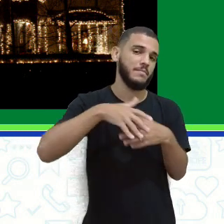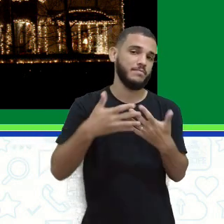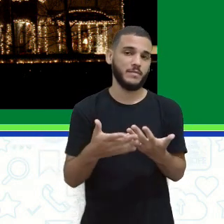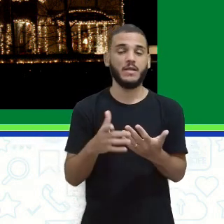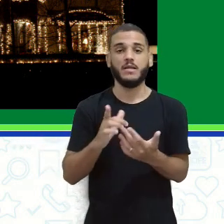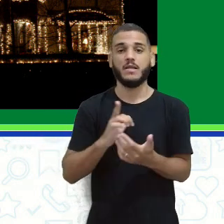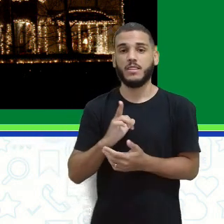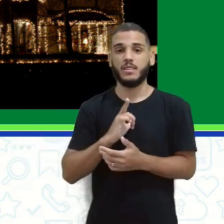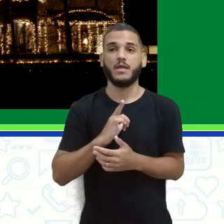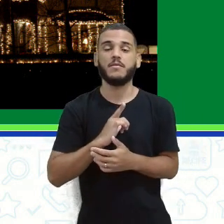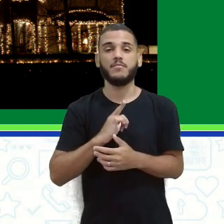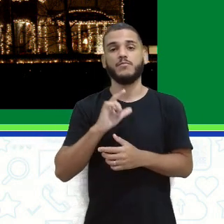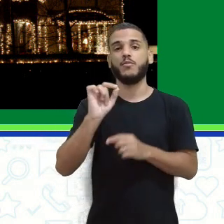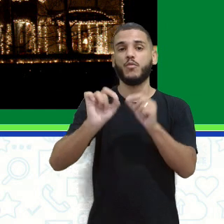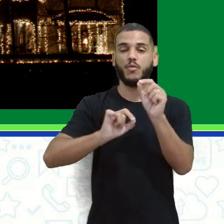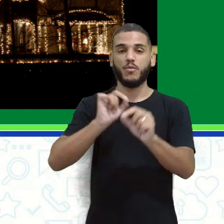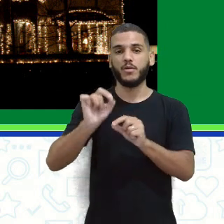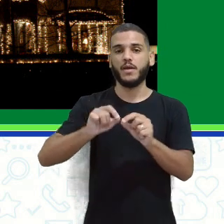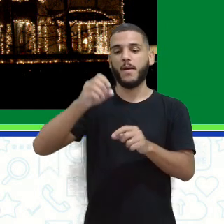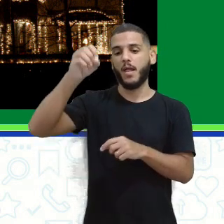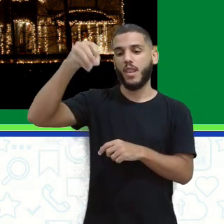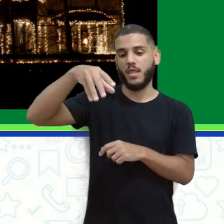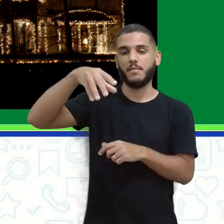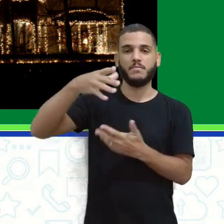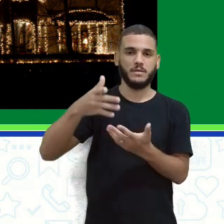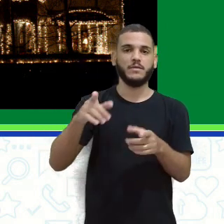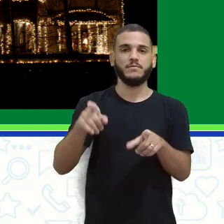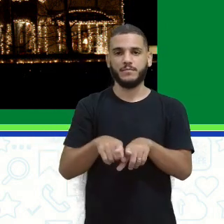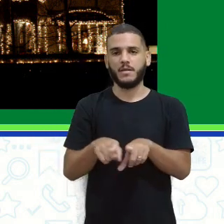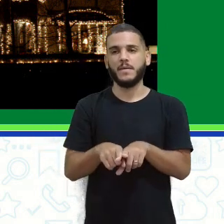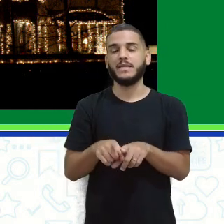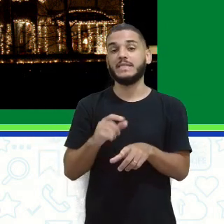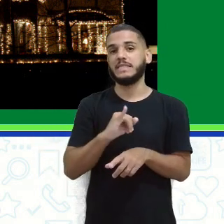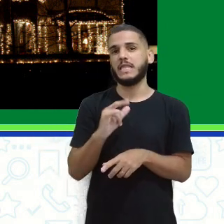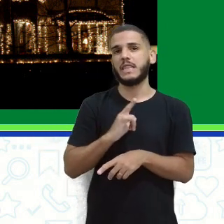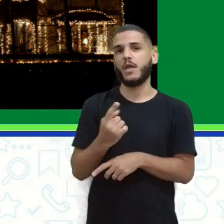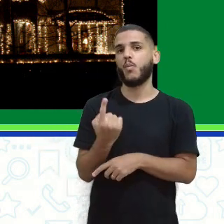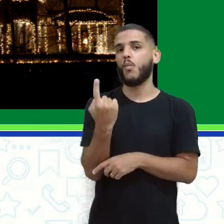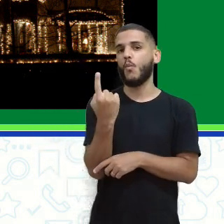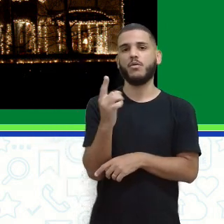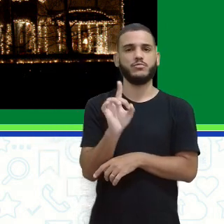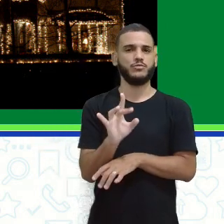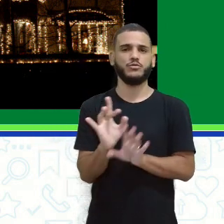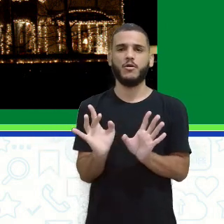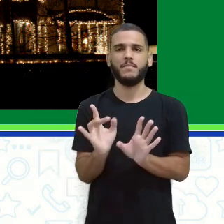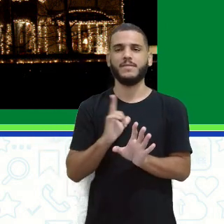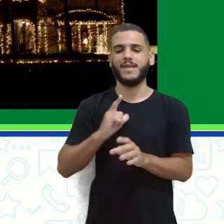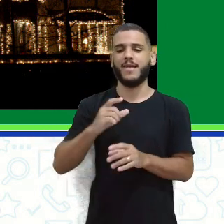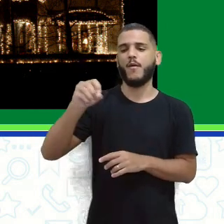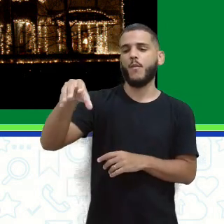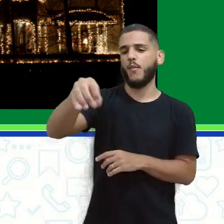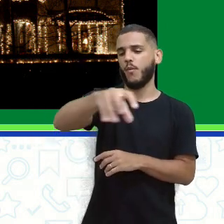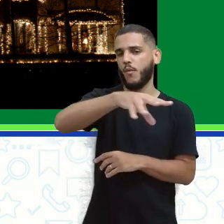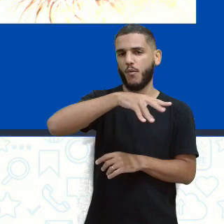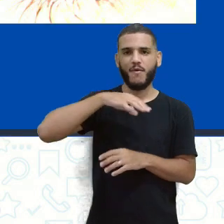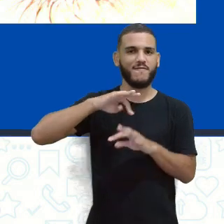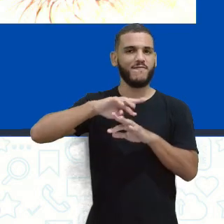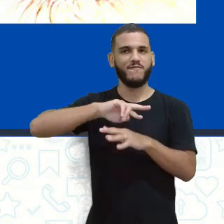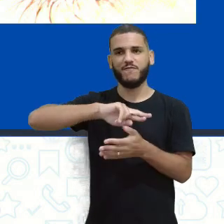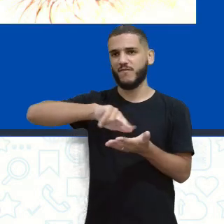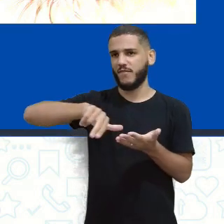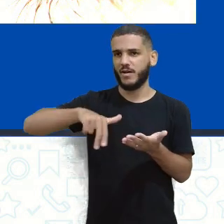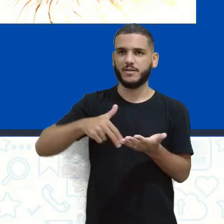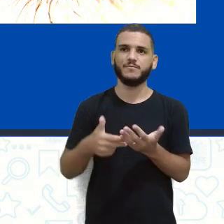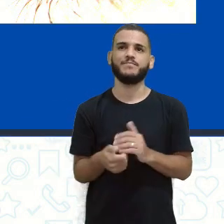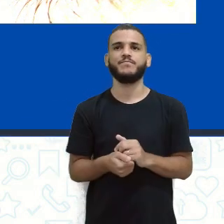lâmpadas que não nos deixam mentir, né? Se tem uma lâmpada só no cômodo que a gente está, ela está iluminando para todo lado, né? Mas, vê só.